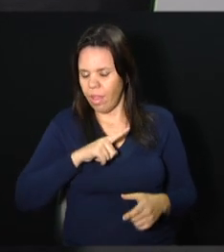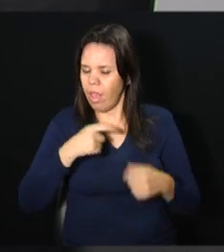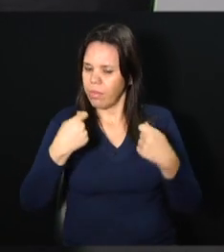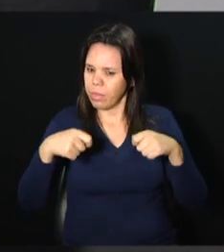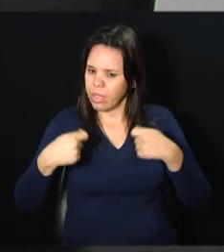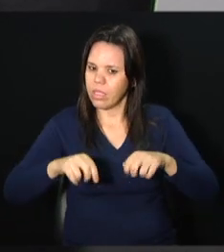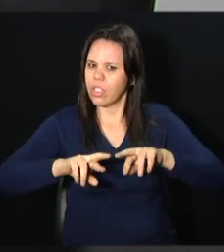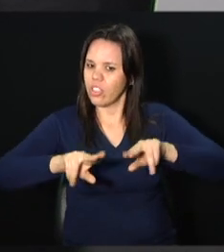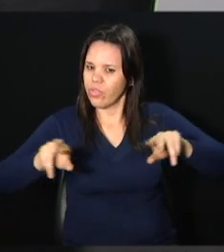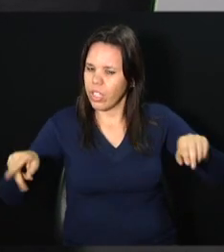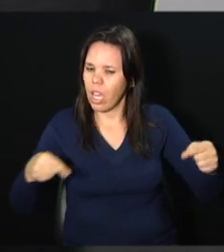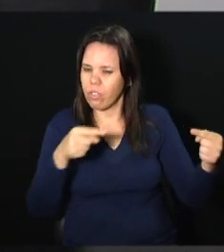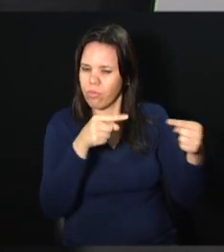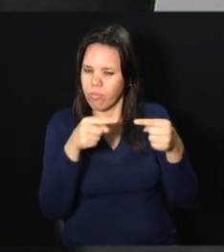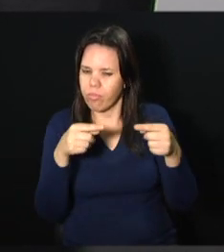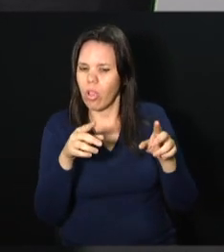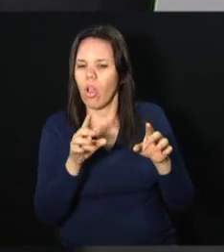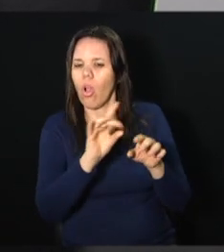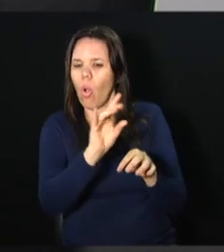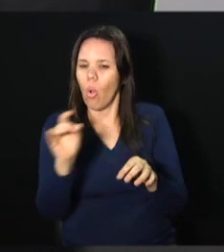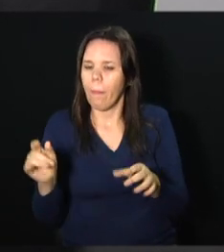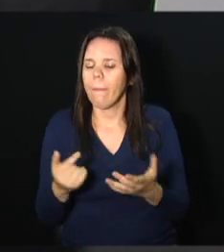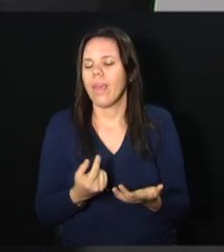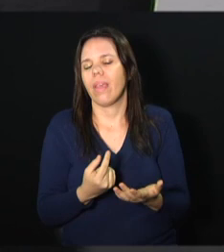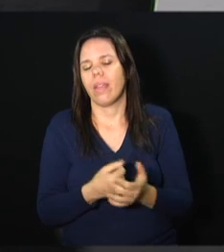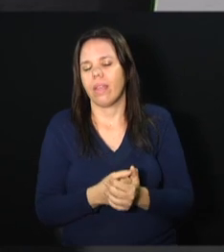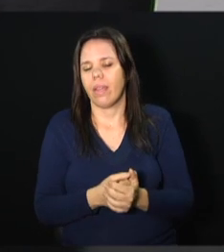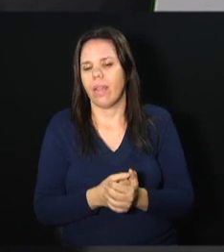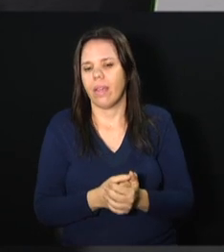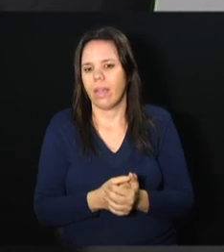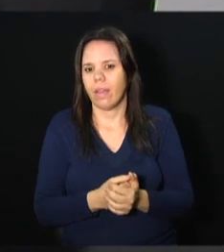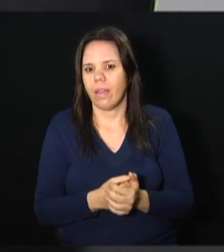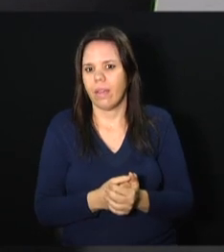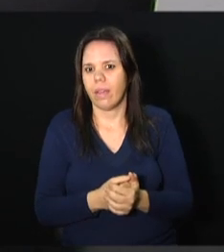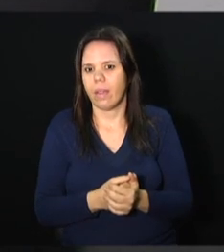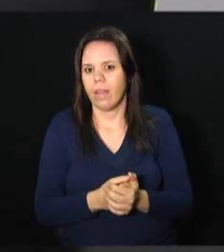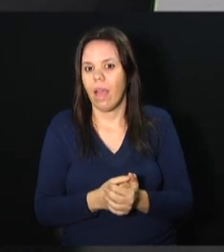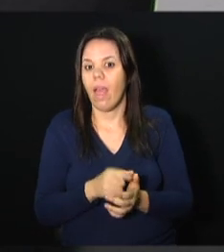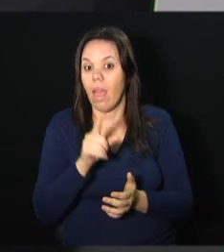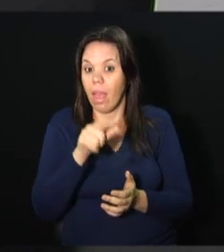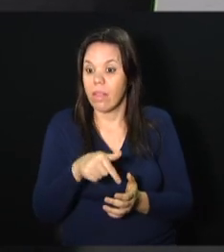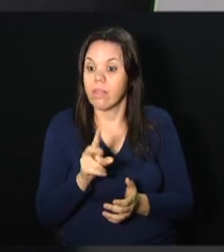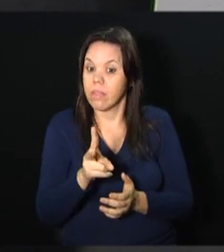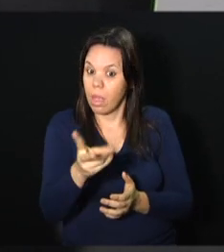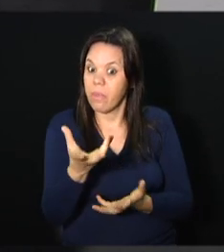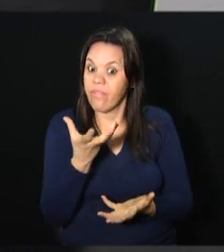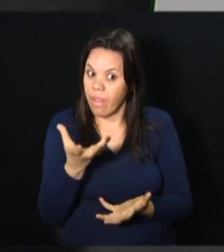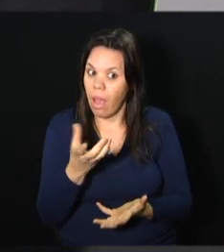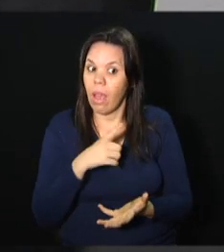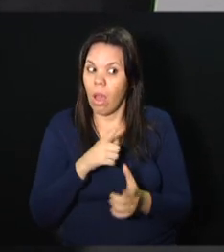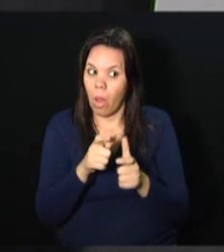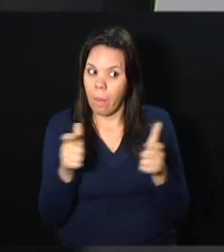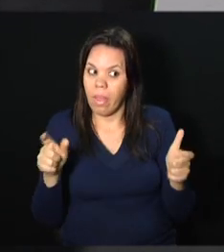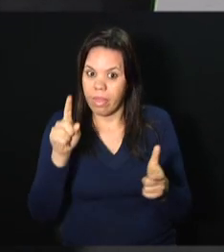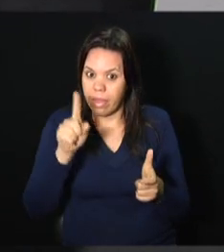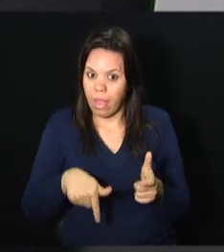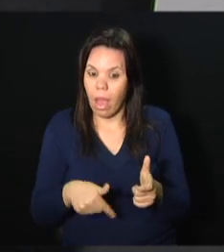eu vejo que a personalização da medicação, ela cada vez mais vai ser requerida. Eu vejo essa